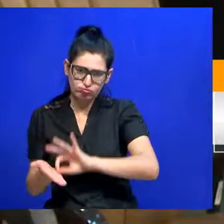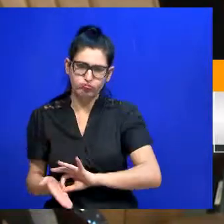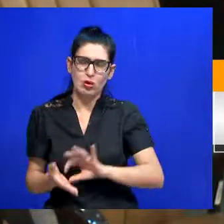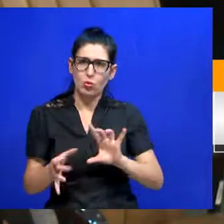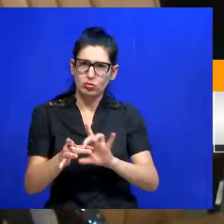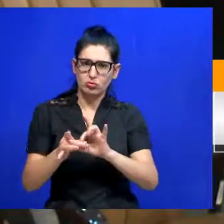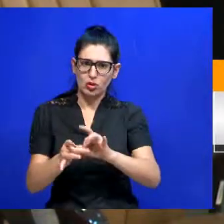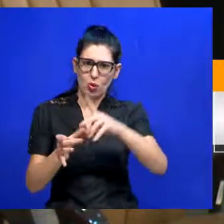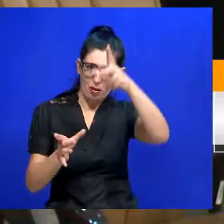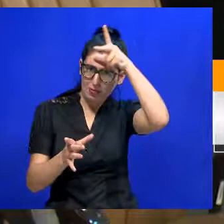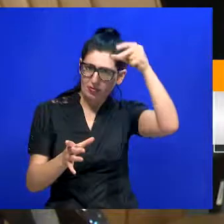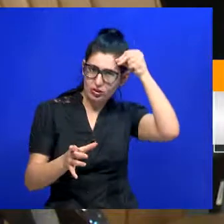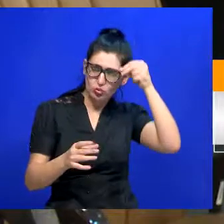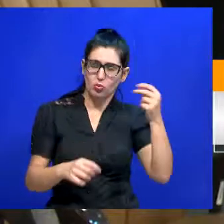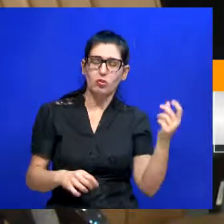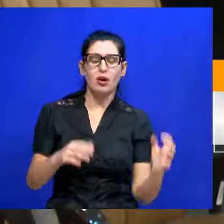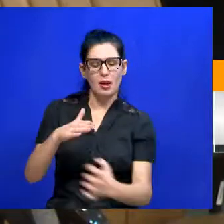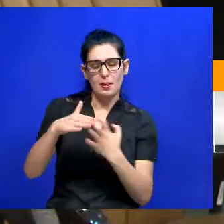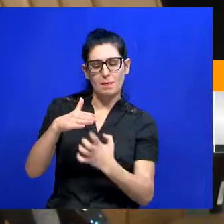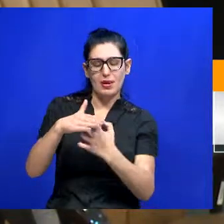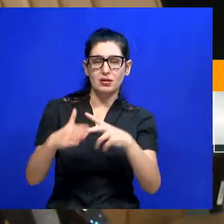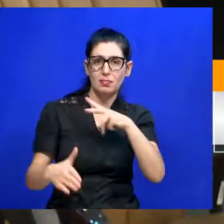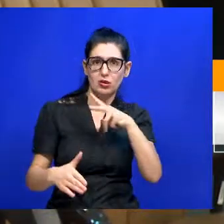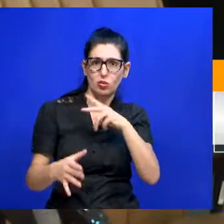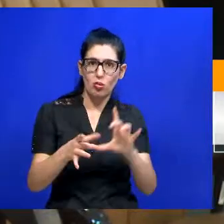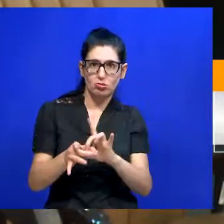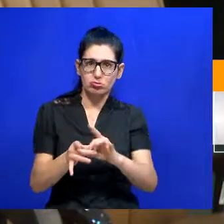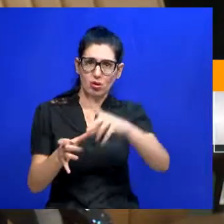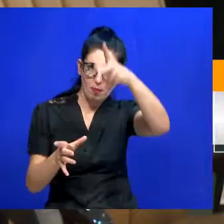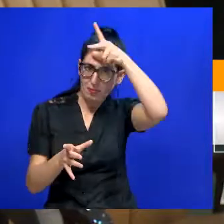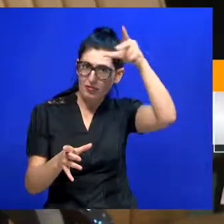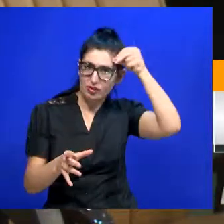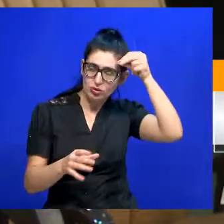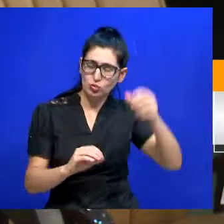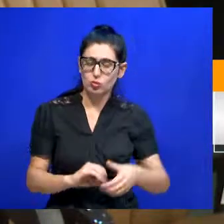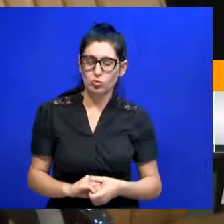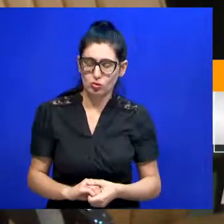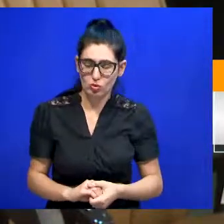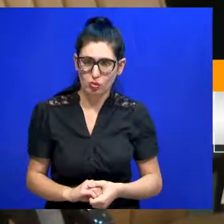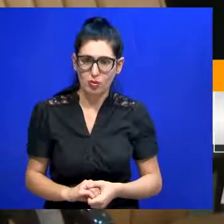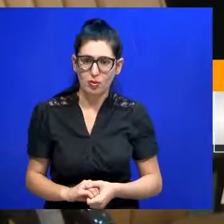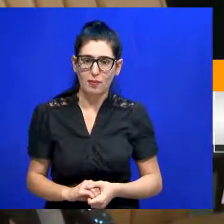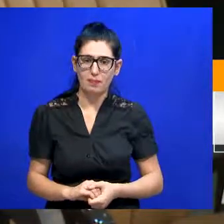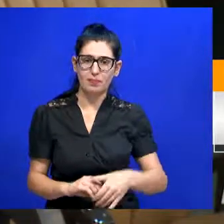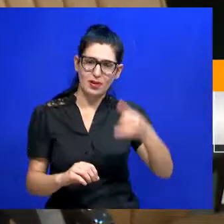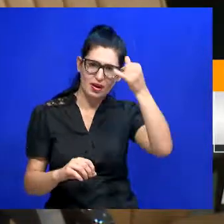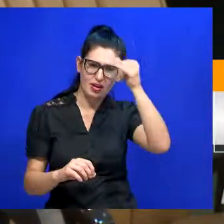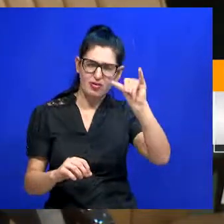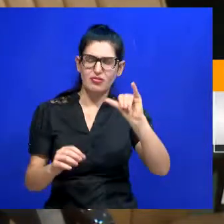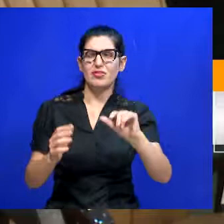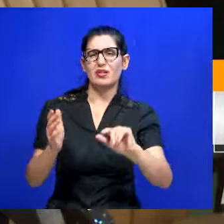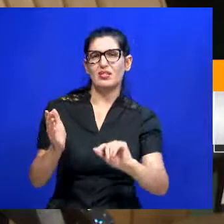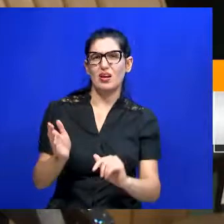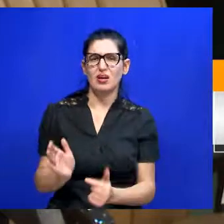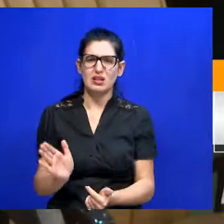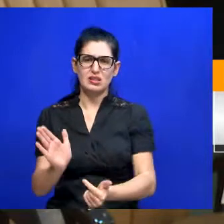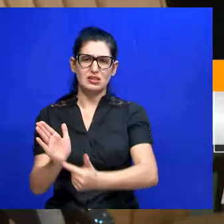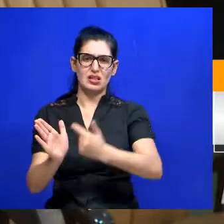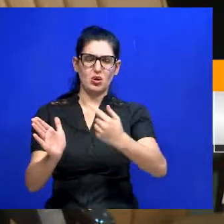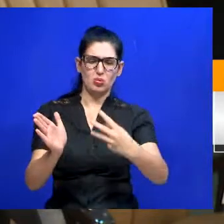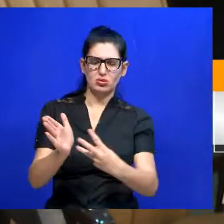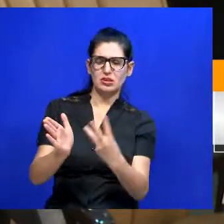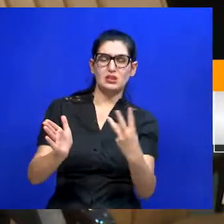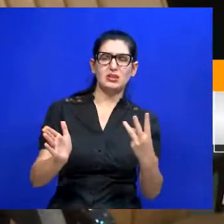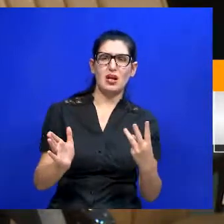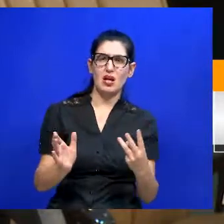parceria com a prefeitura. Evita com isso os aditamentos, a possibilidade de repente sair a segunda, terceira, um preço